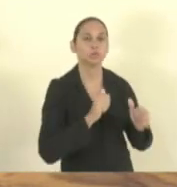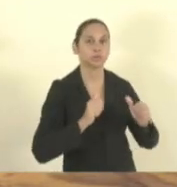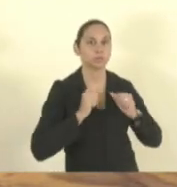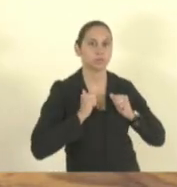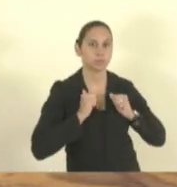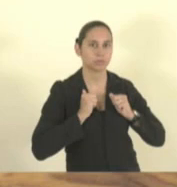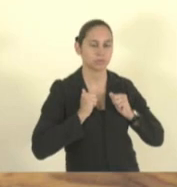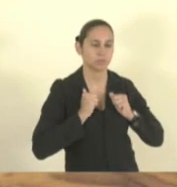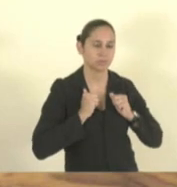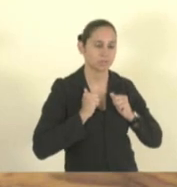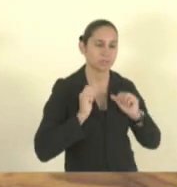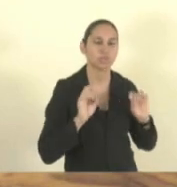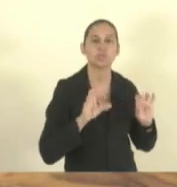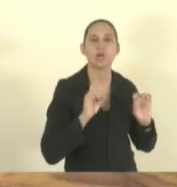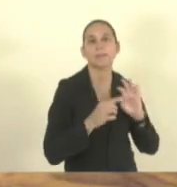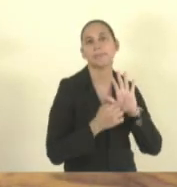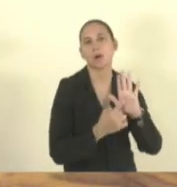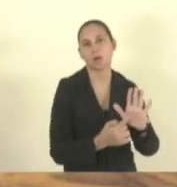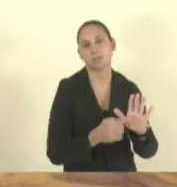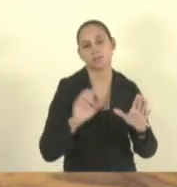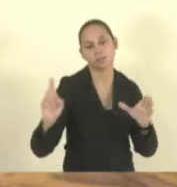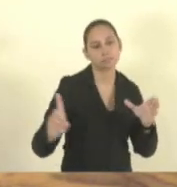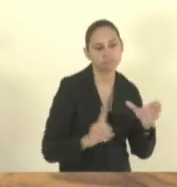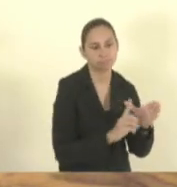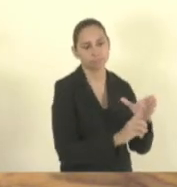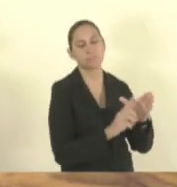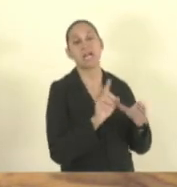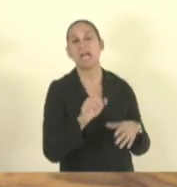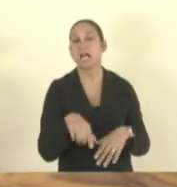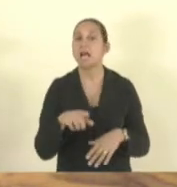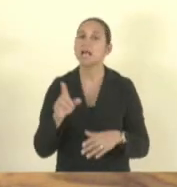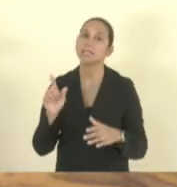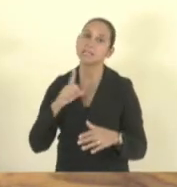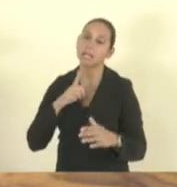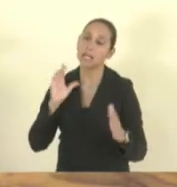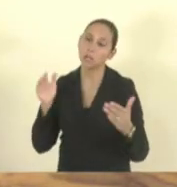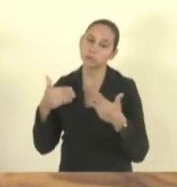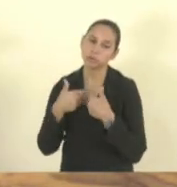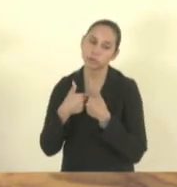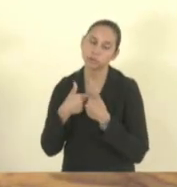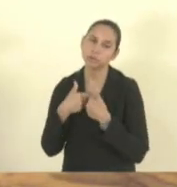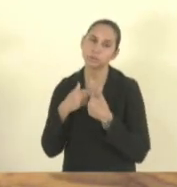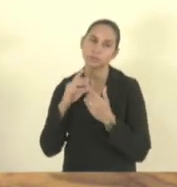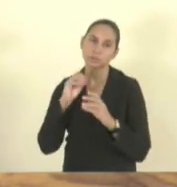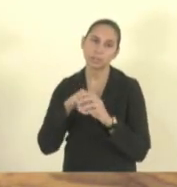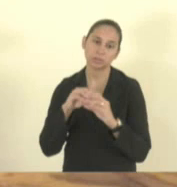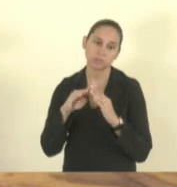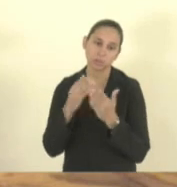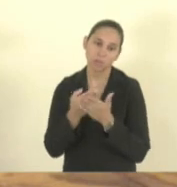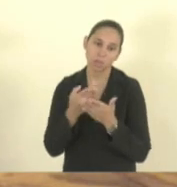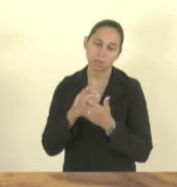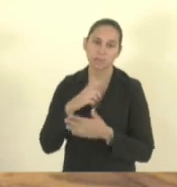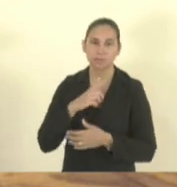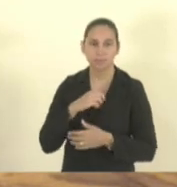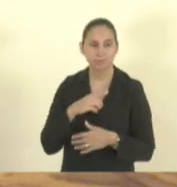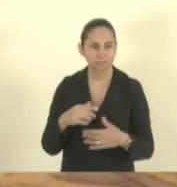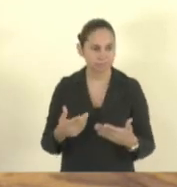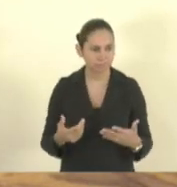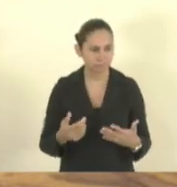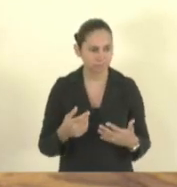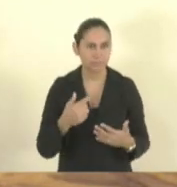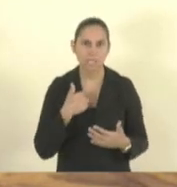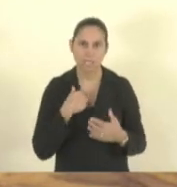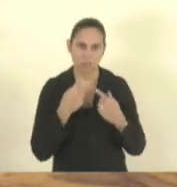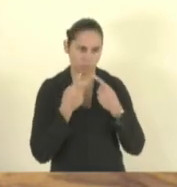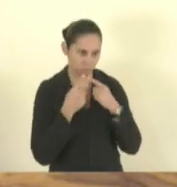para fazer figuração. Ah, nós recebemos os autistas. E eu, graças a Deus, Gandini, eu não posso